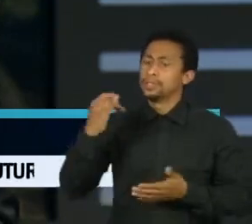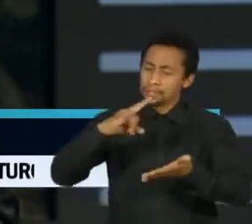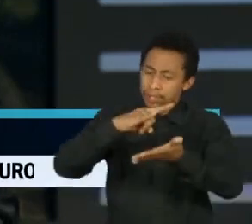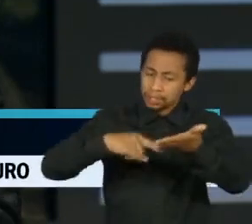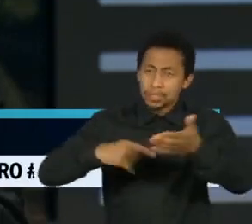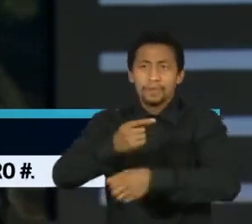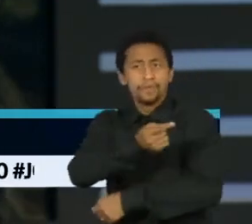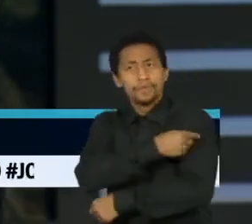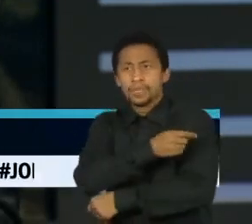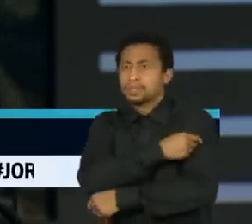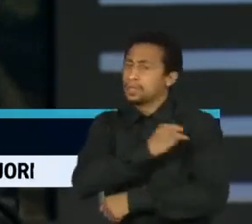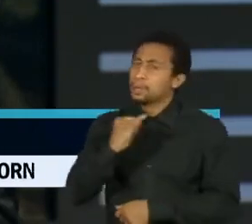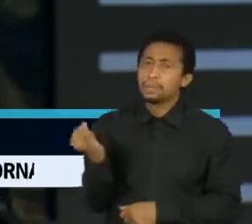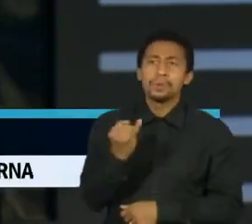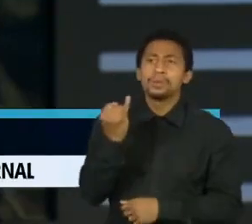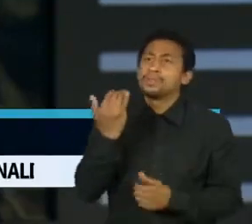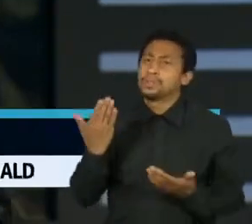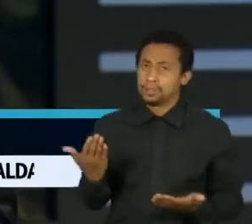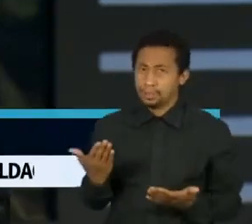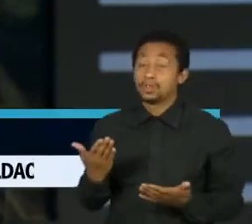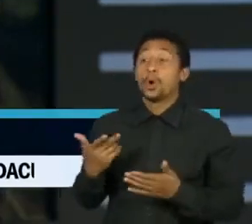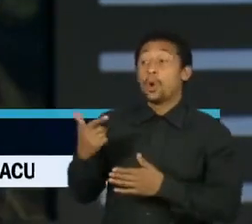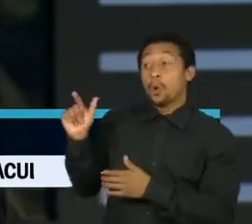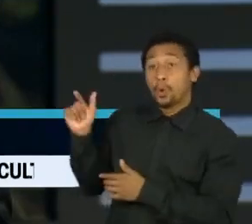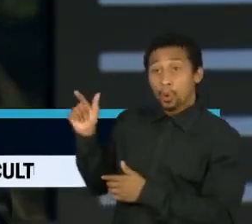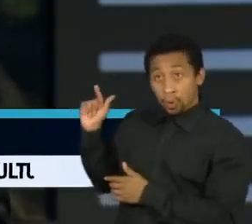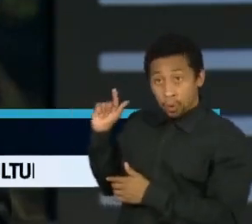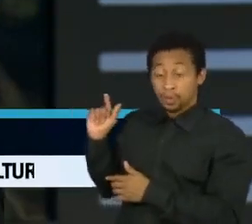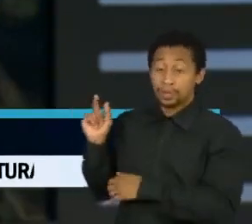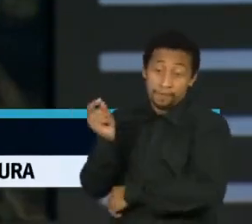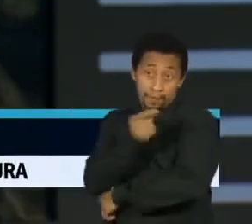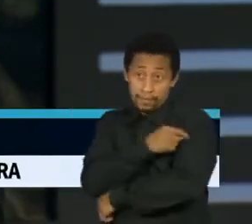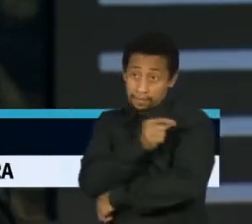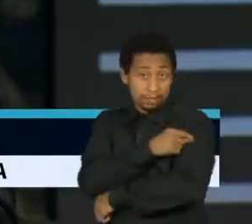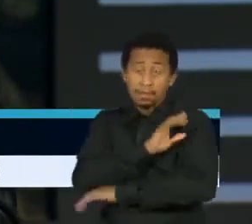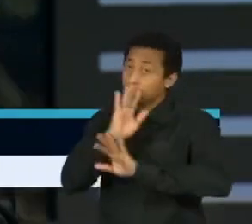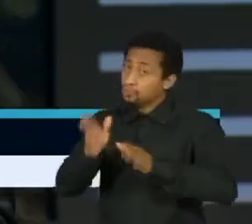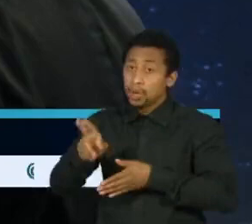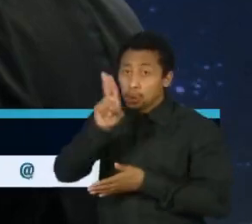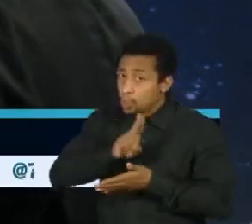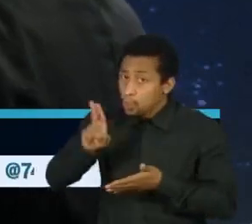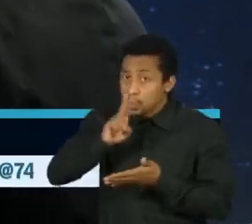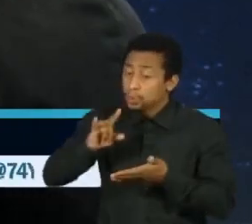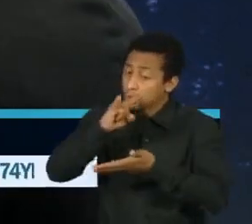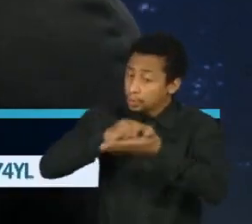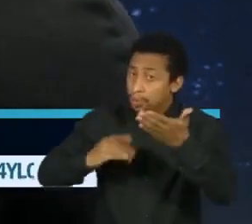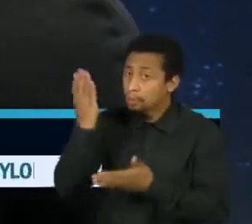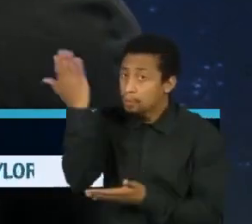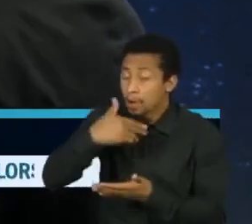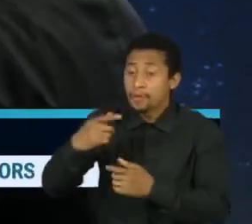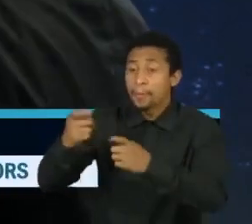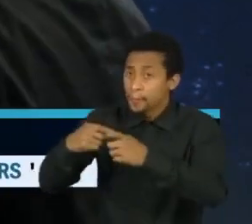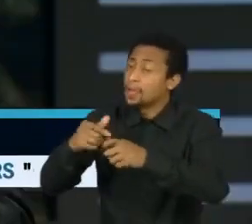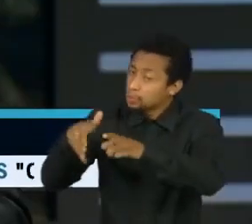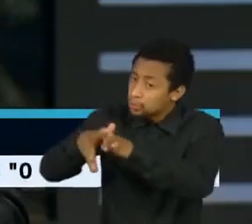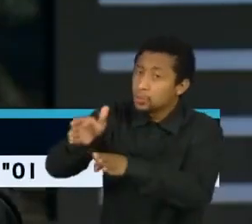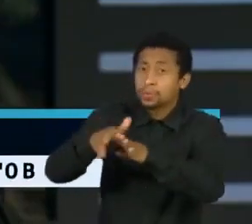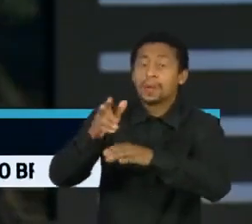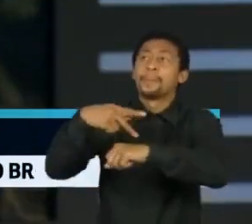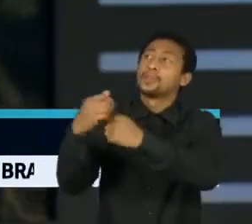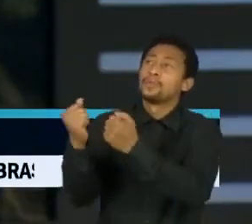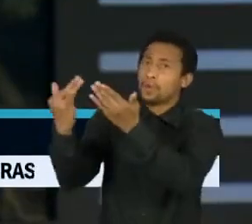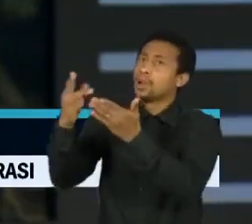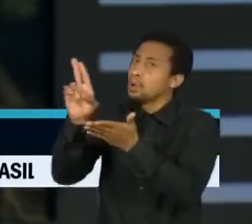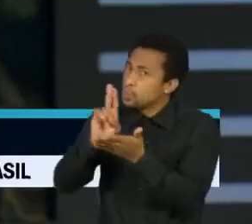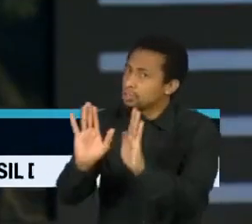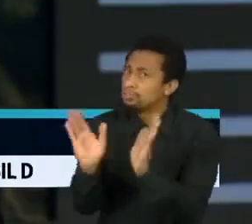de vacinação é uma recomendação de uma série de médicos, está baseada na ciência, outros países já adotam para poder frequentar determinados locais.